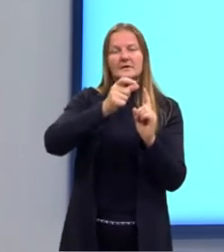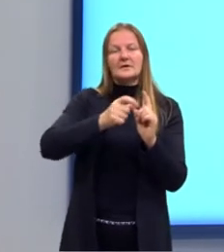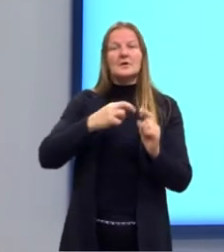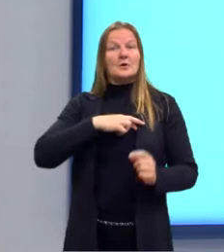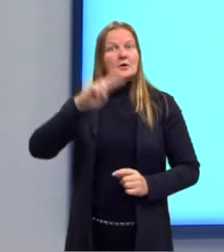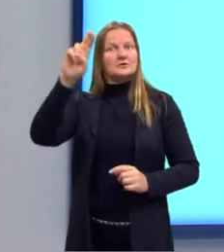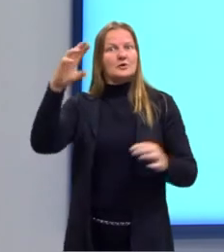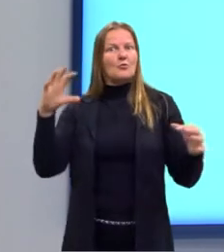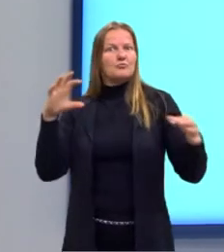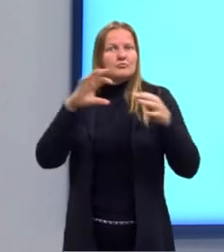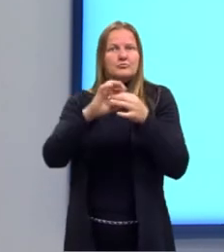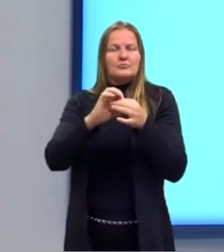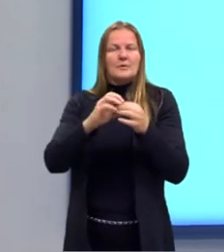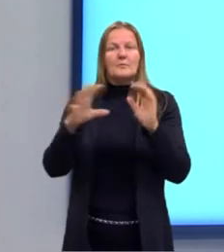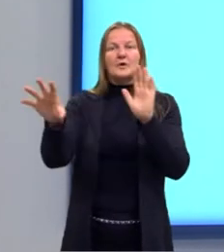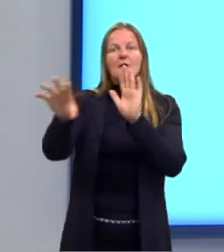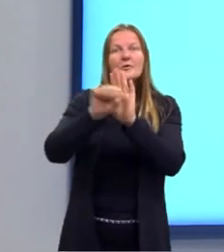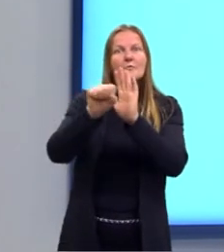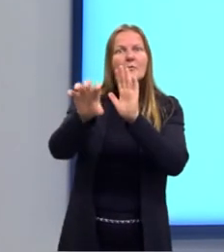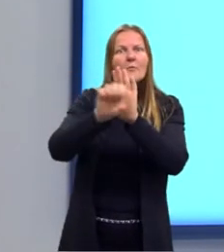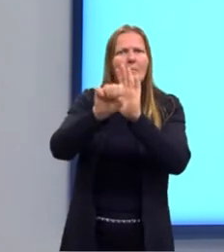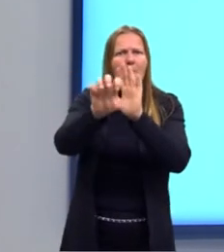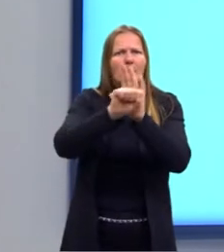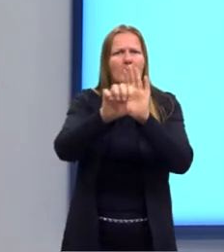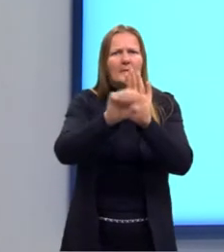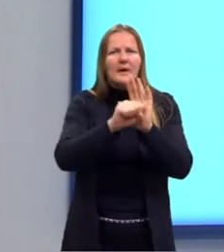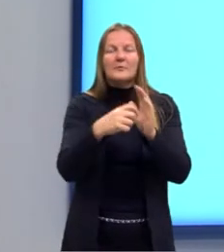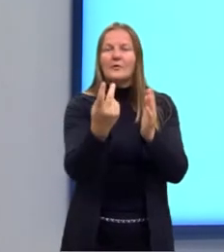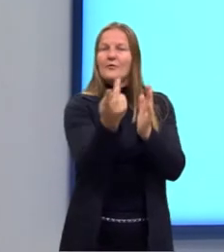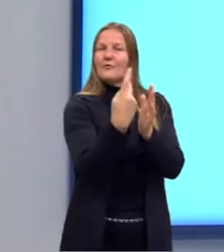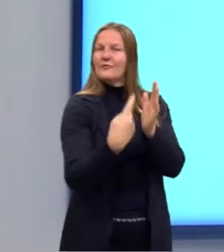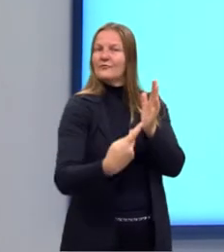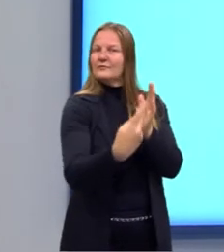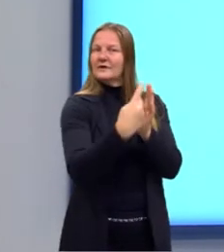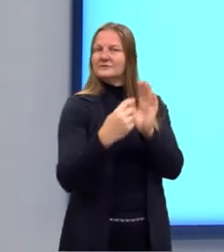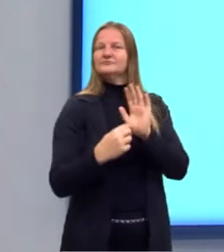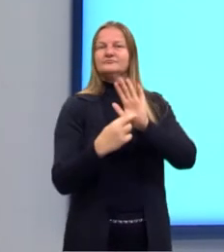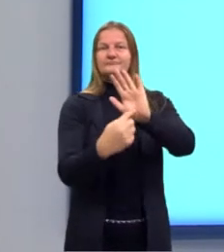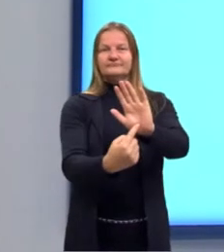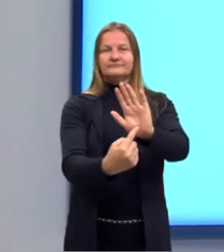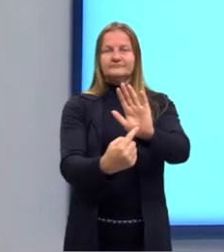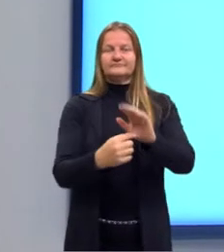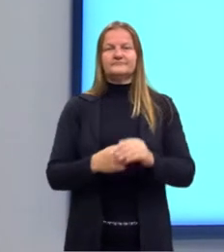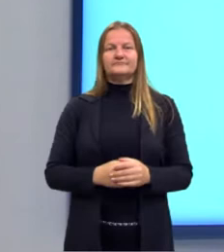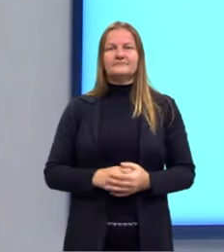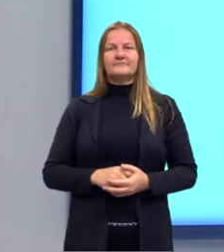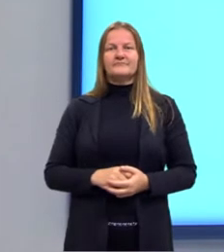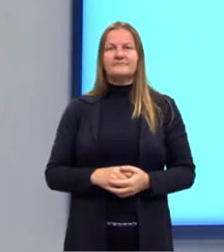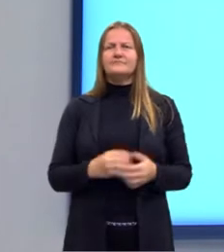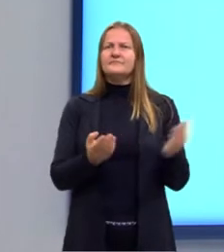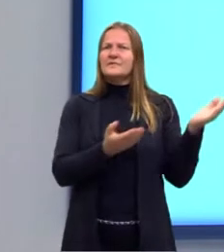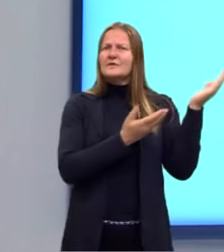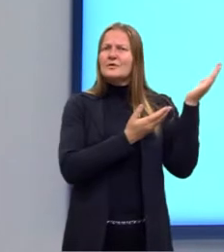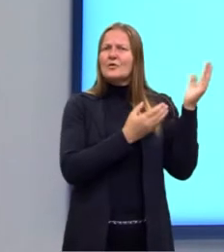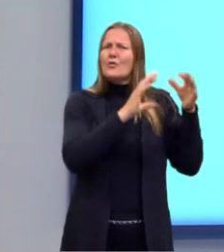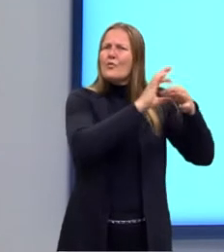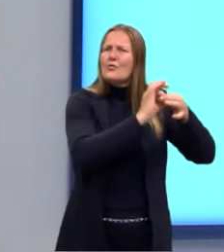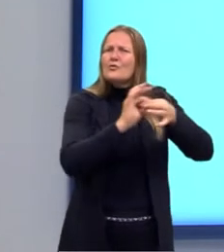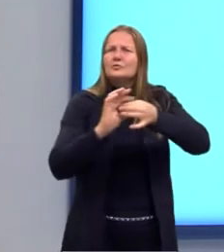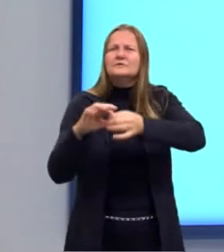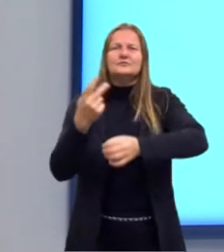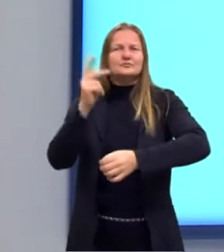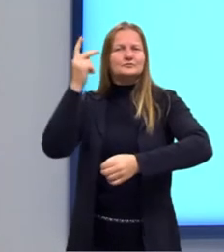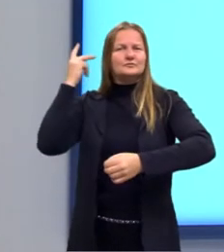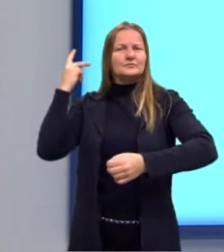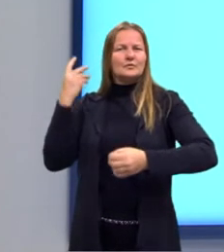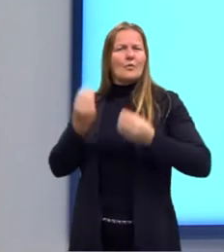formas abstratas que as figuras apresentavam. Então, aqui a gente consegue ver nesse contexto histórico,